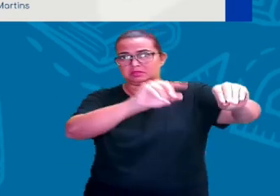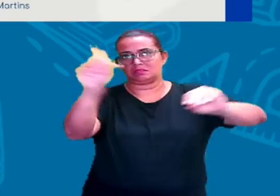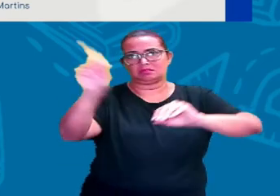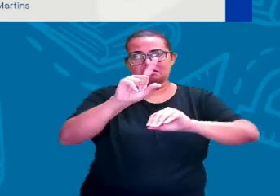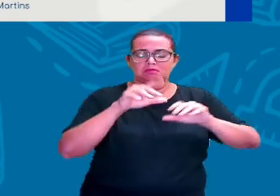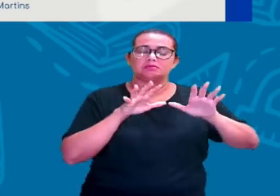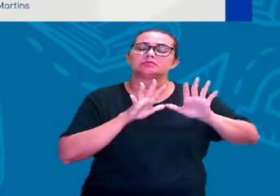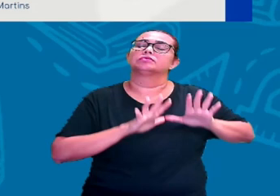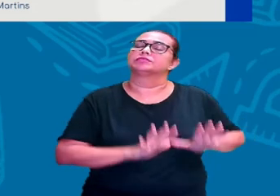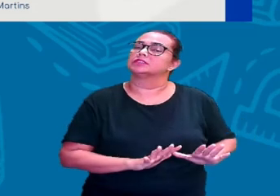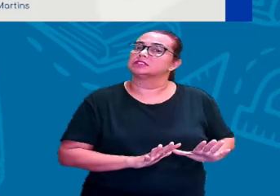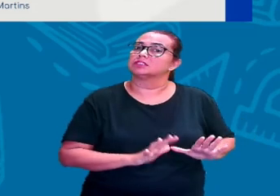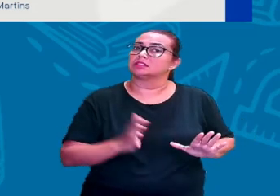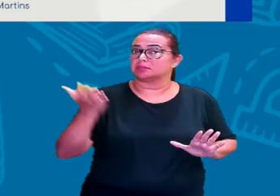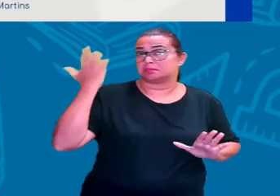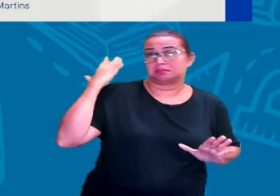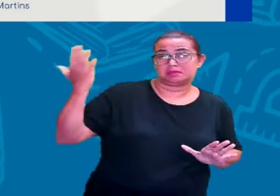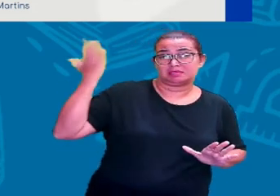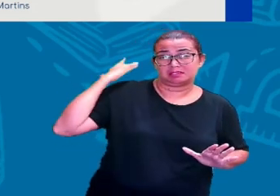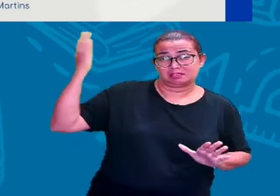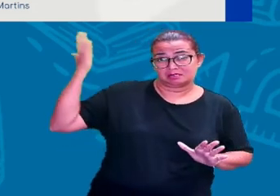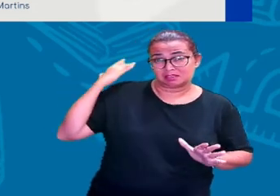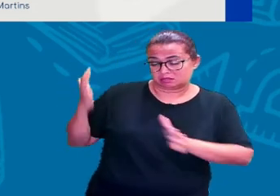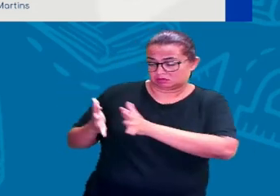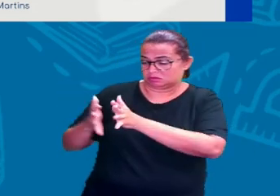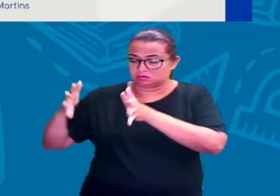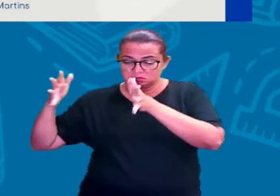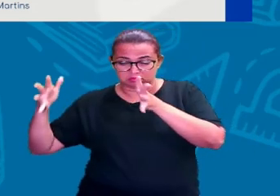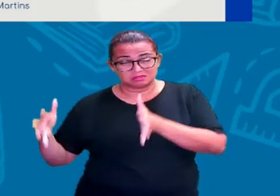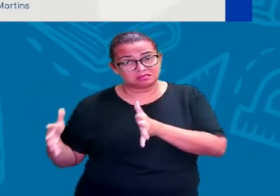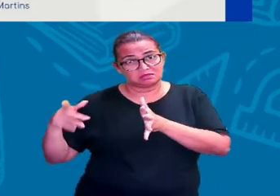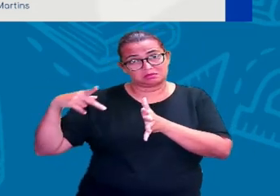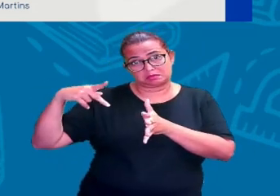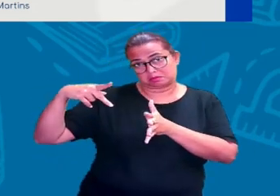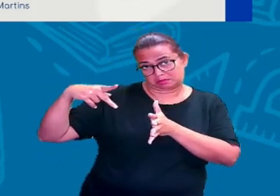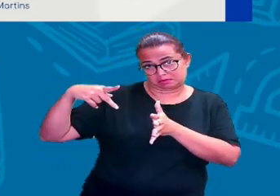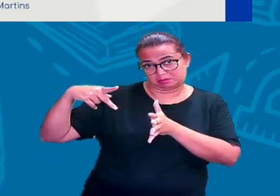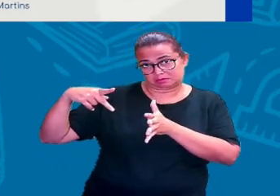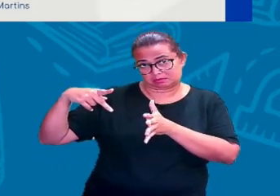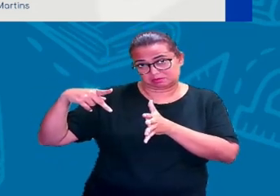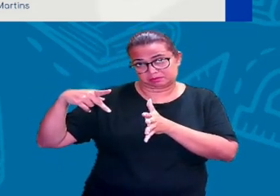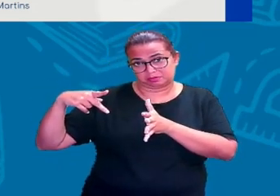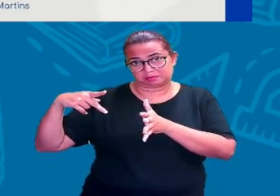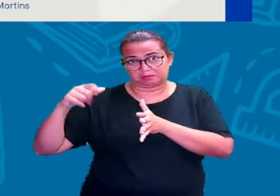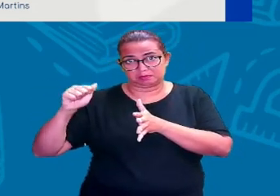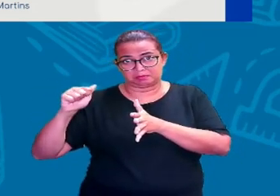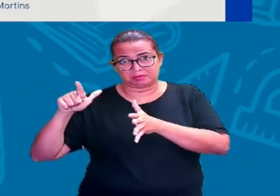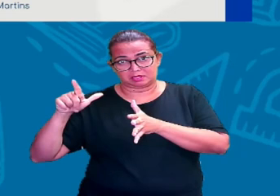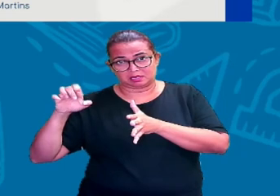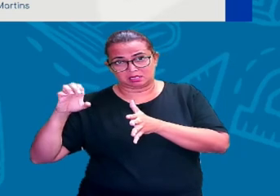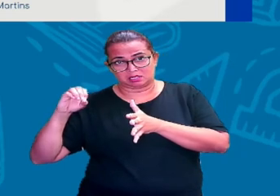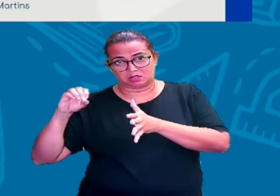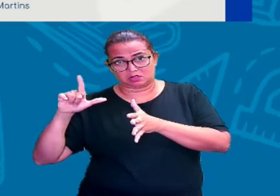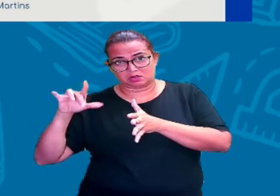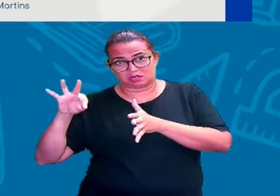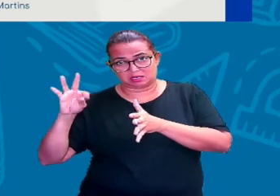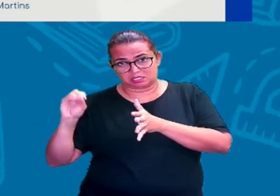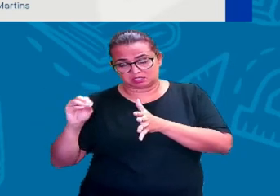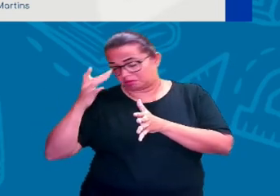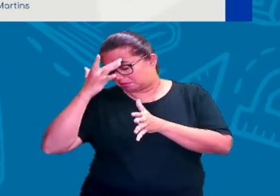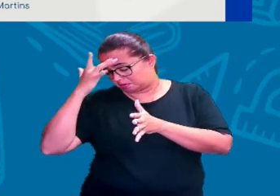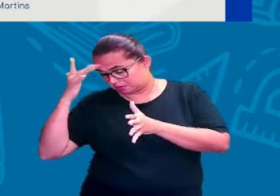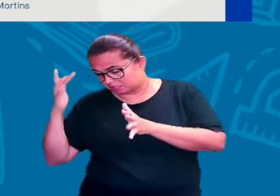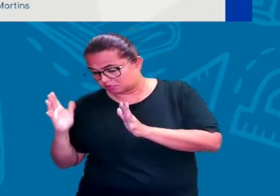Mas, nessa época do Paleolítico, as pessoas viviam de locais em locais. Então,